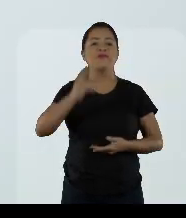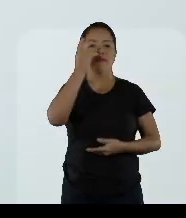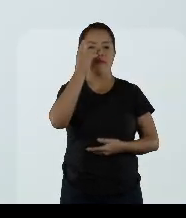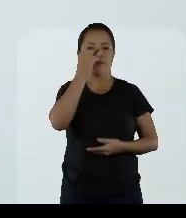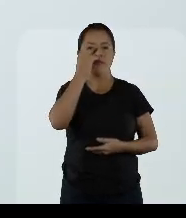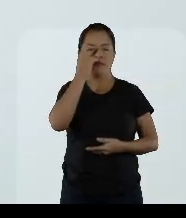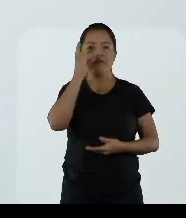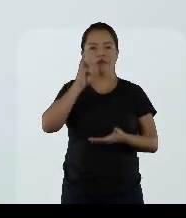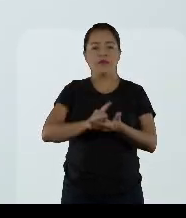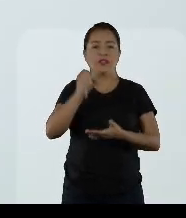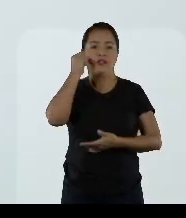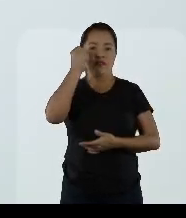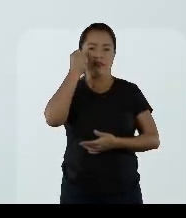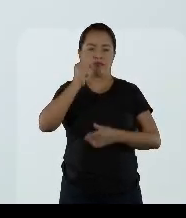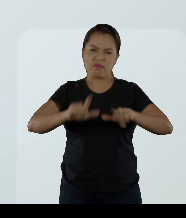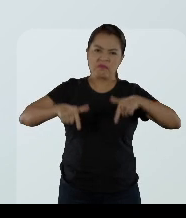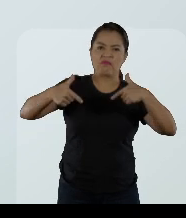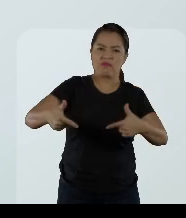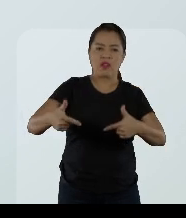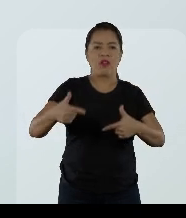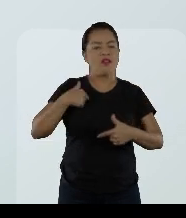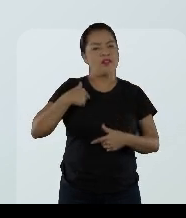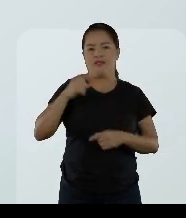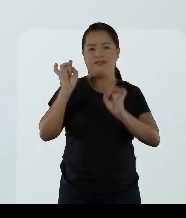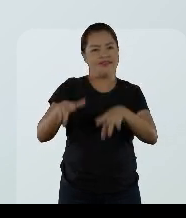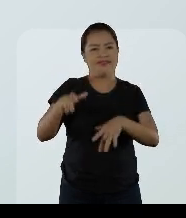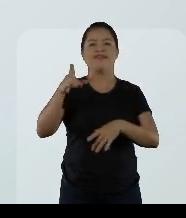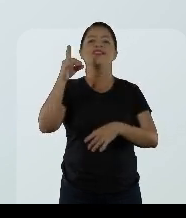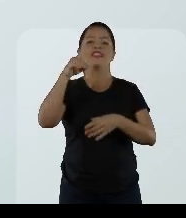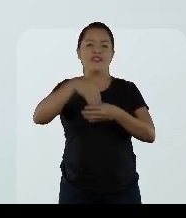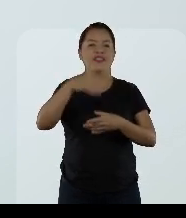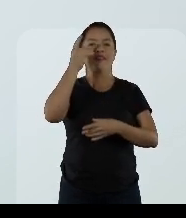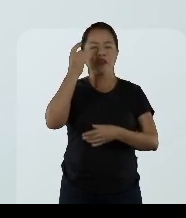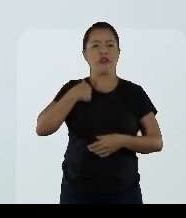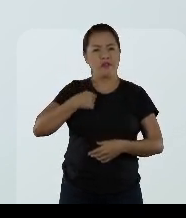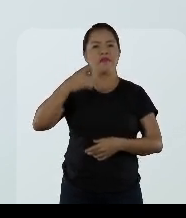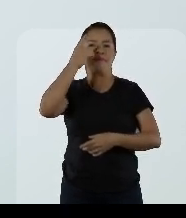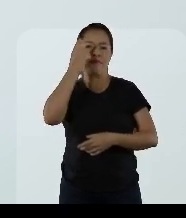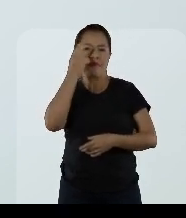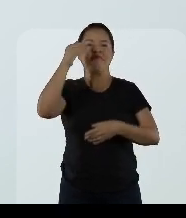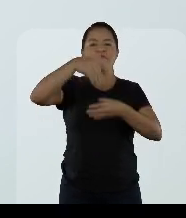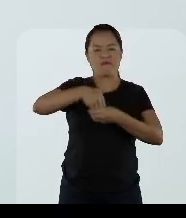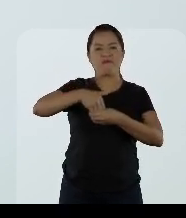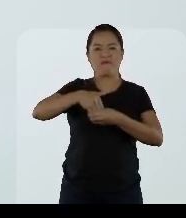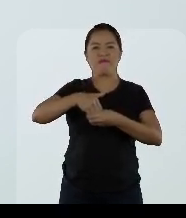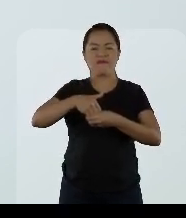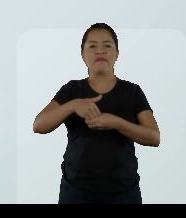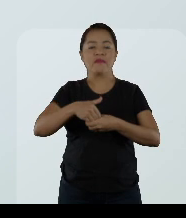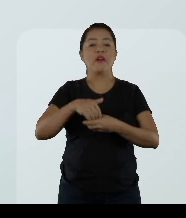O Davi é um senador muito atuante. Nunca abro mão de votar no senador Davi. E eu sou Davi, na cabeça.